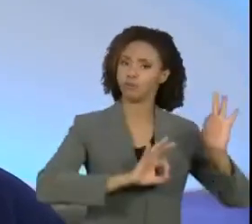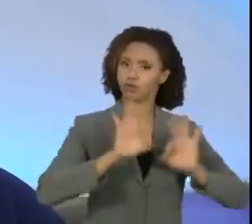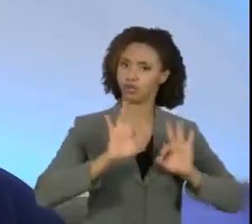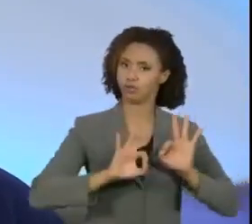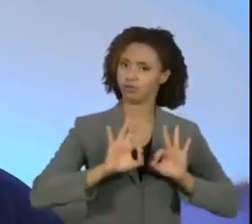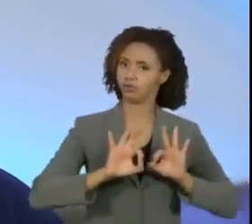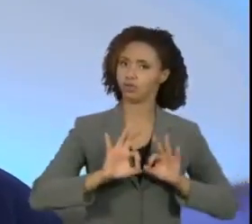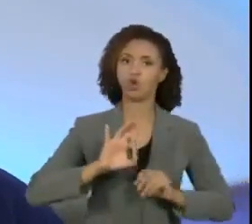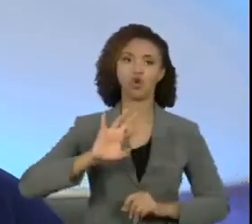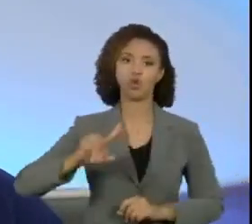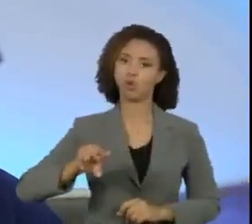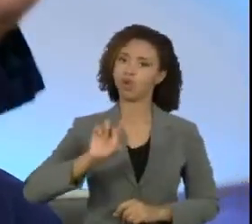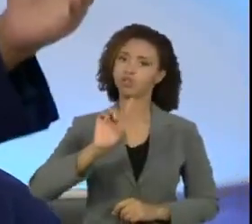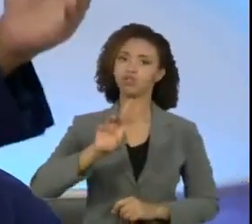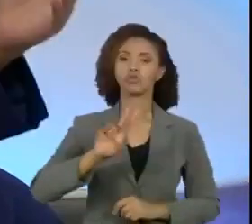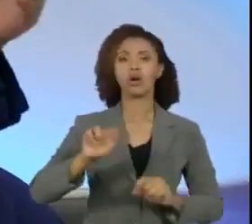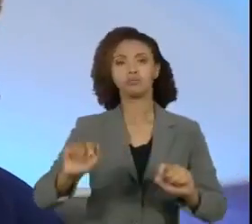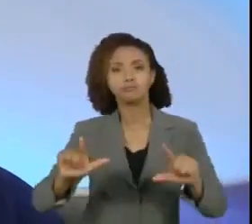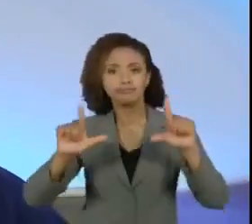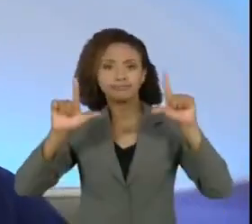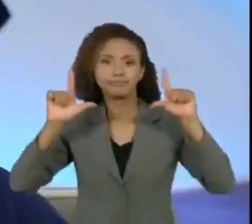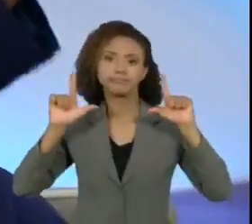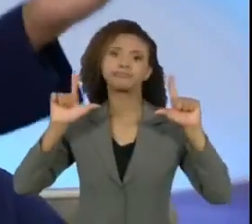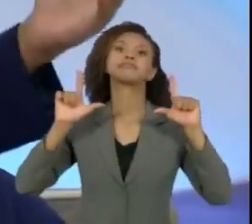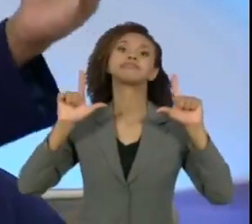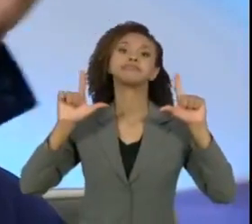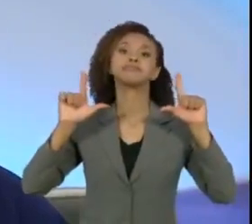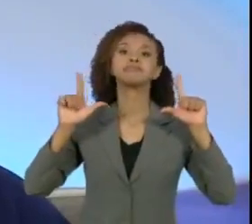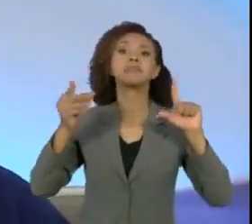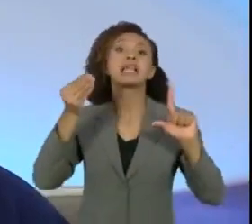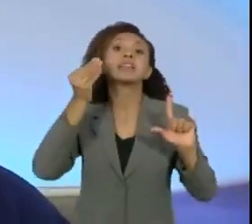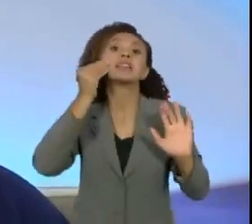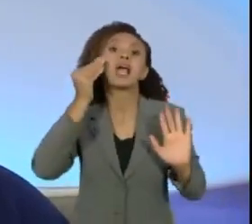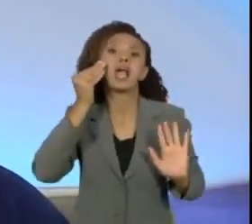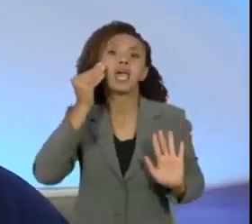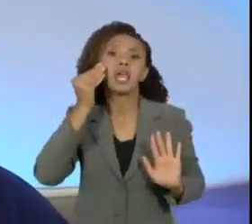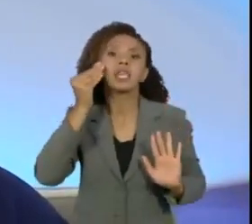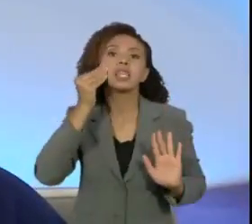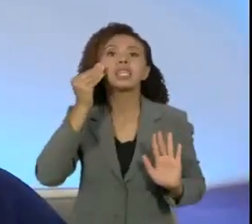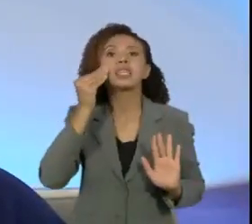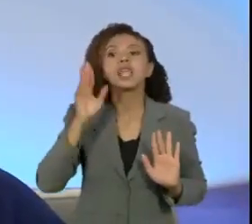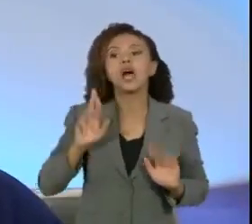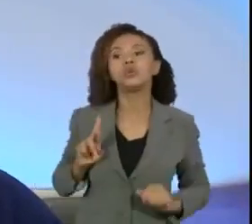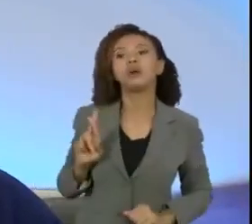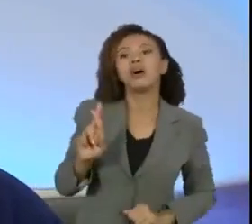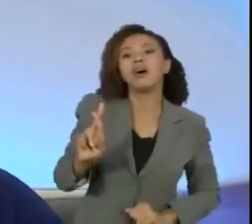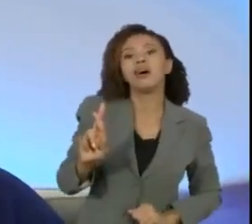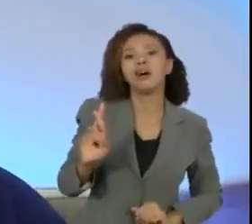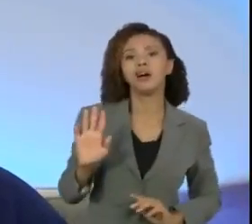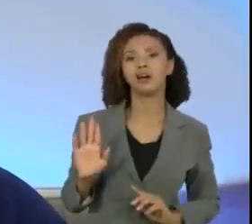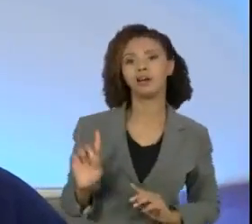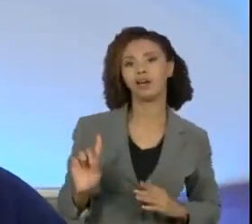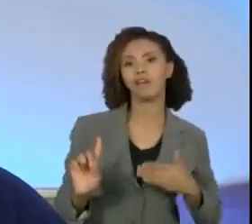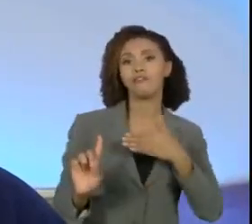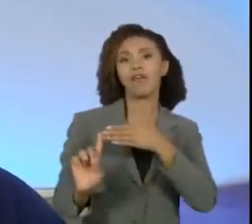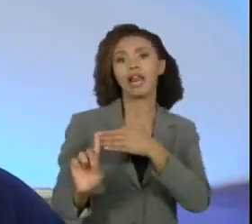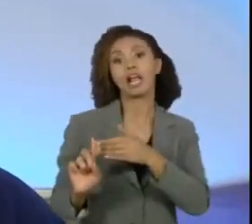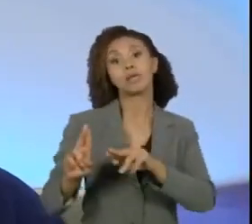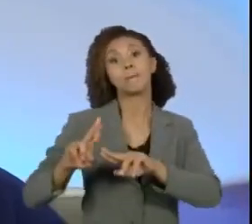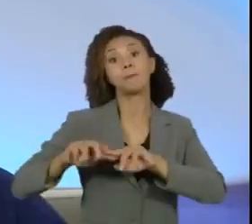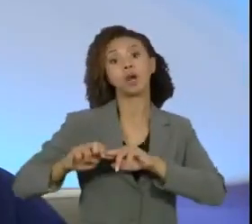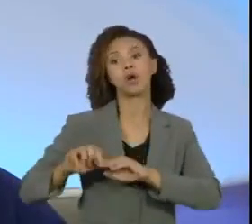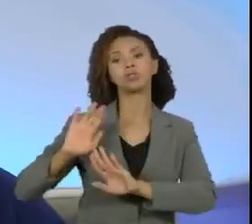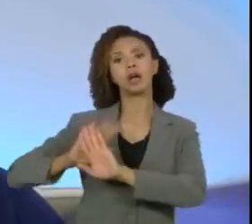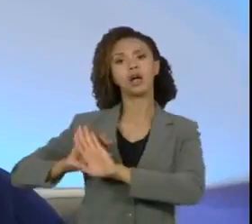meramente utilizadas por uma pretensa representatividade pelos homens do poder, mas que, na